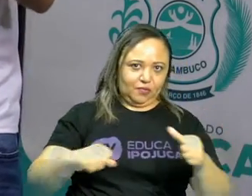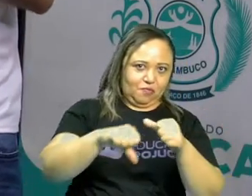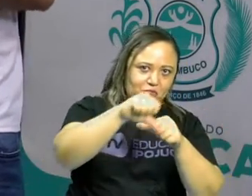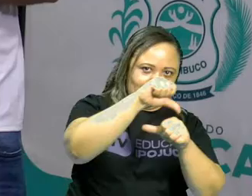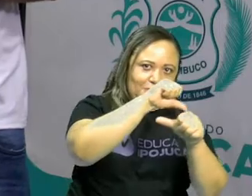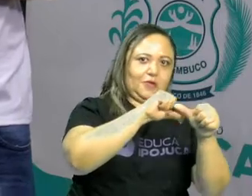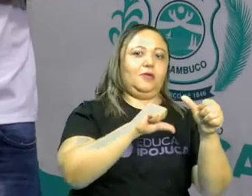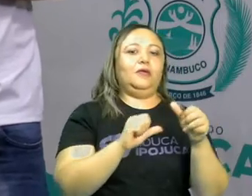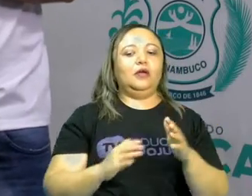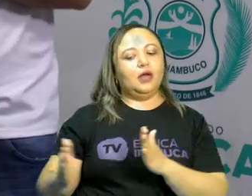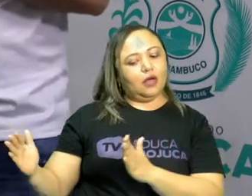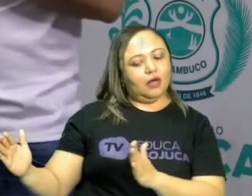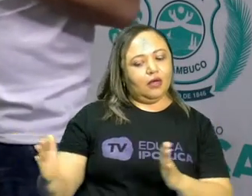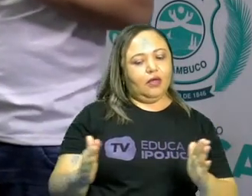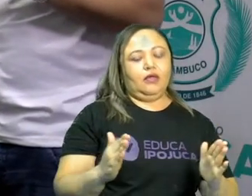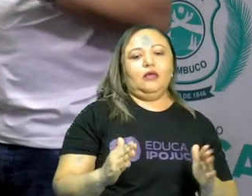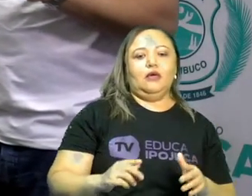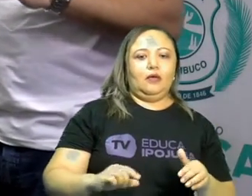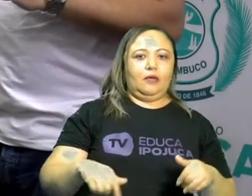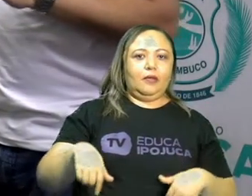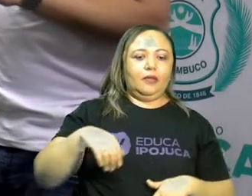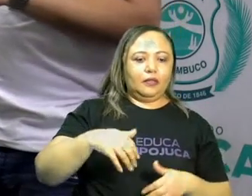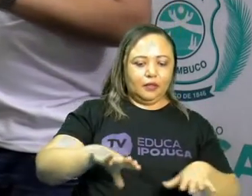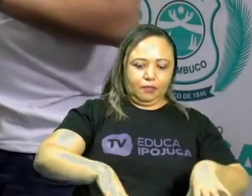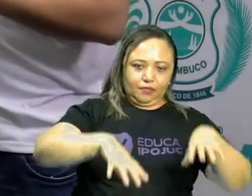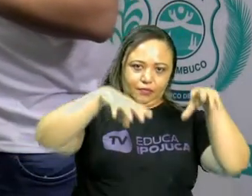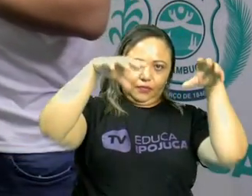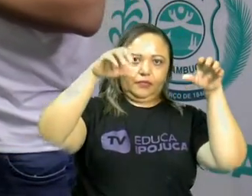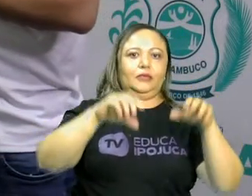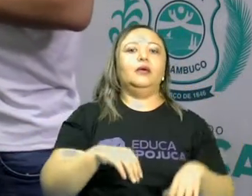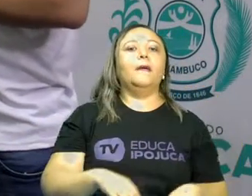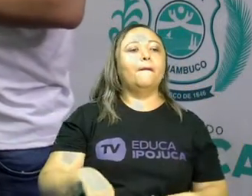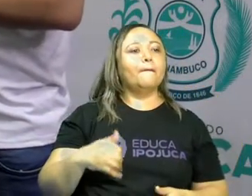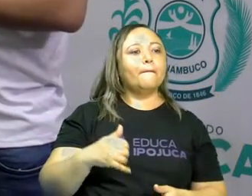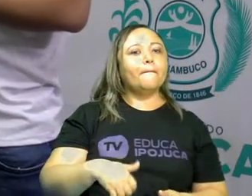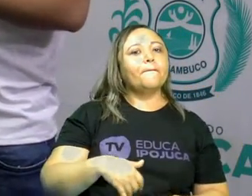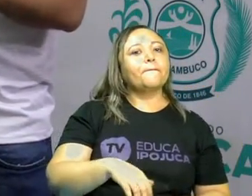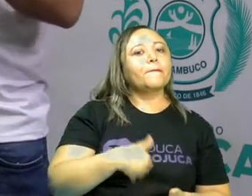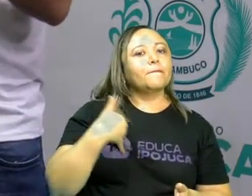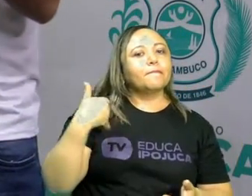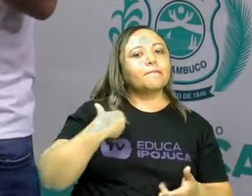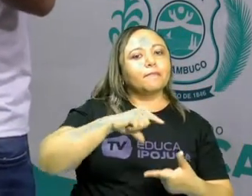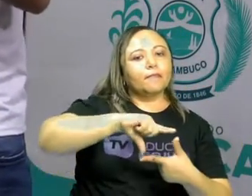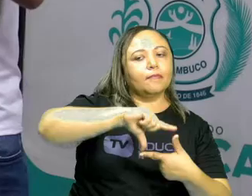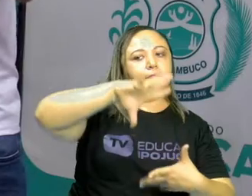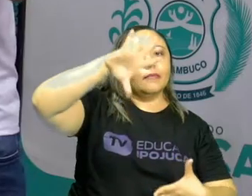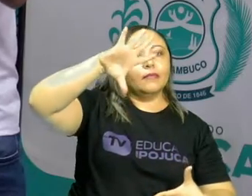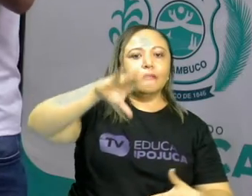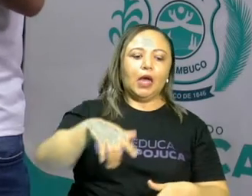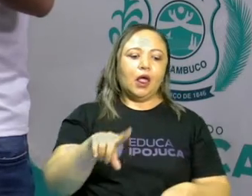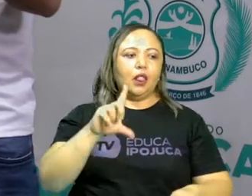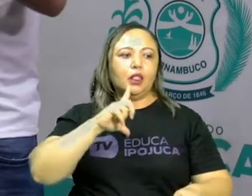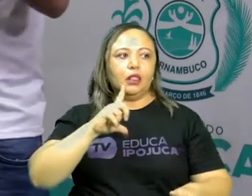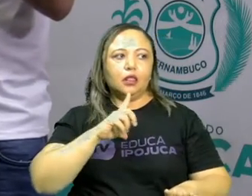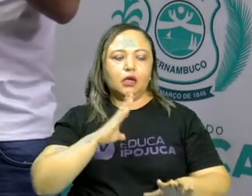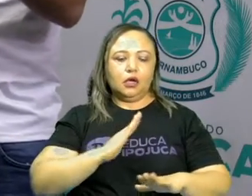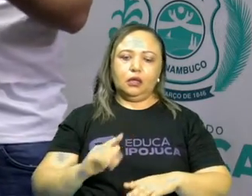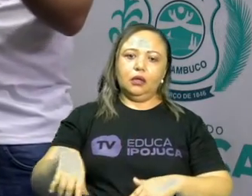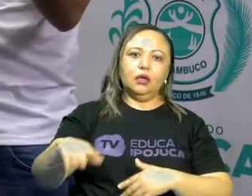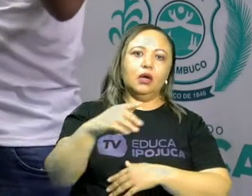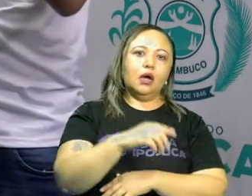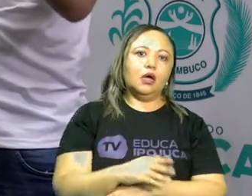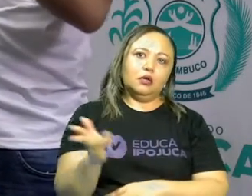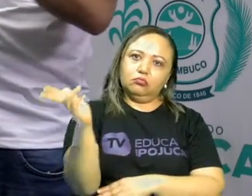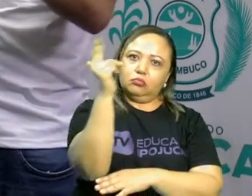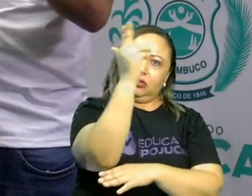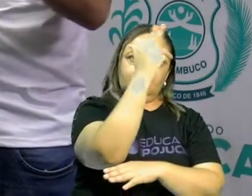Média para a Idade Moderna, né? E aí, nós temos a Monalisa, justamente, em uma obra de arte do renascimento do Leonardo da